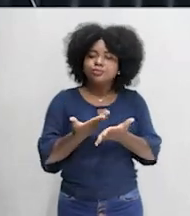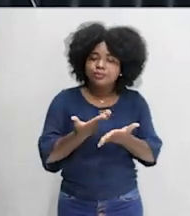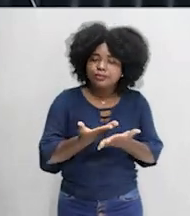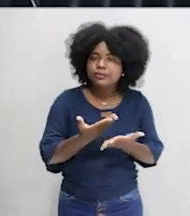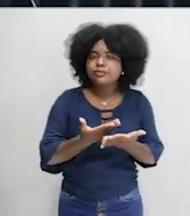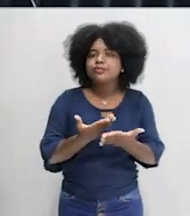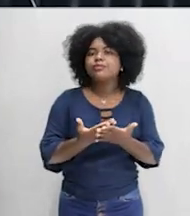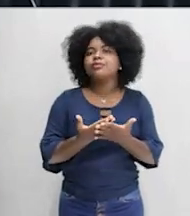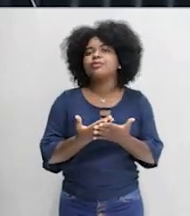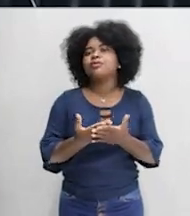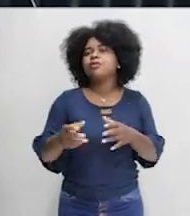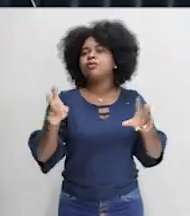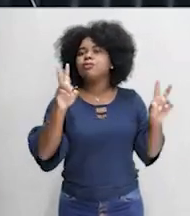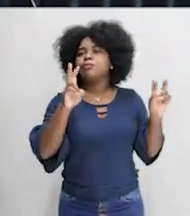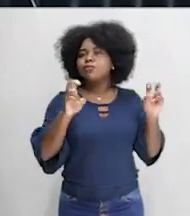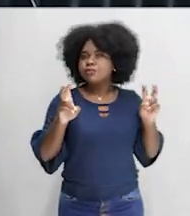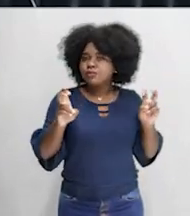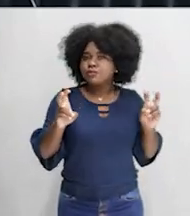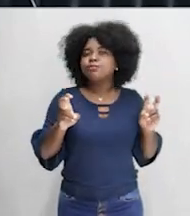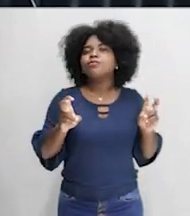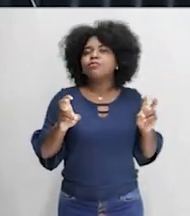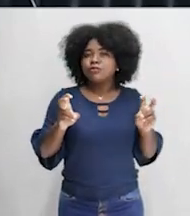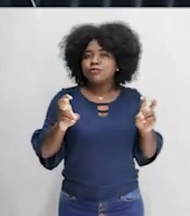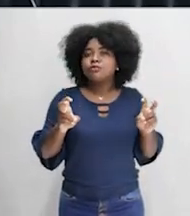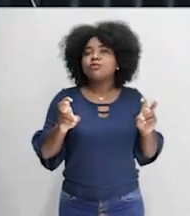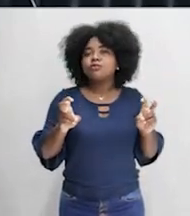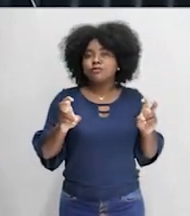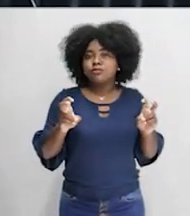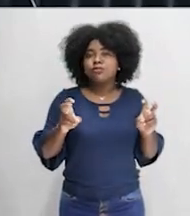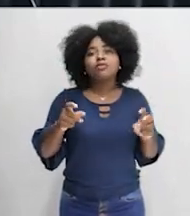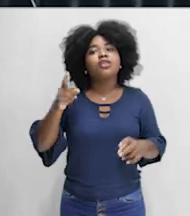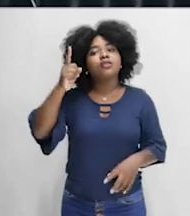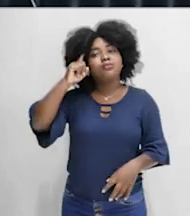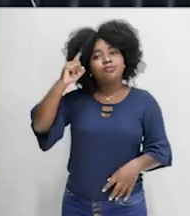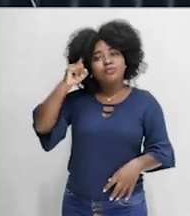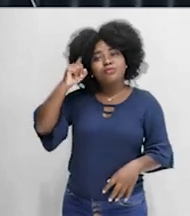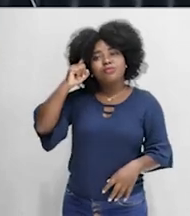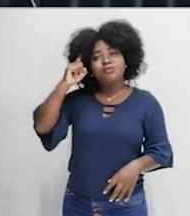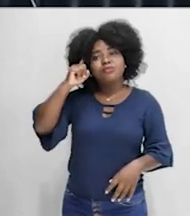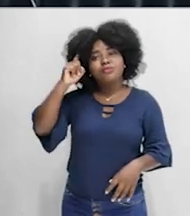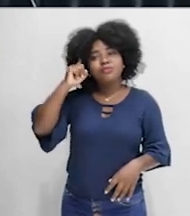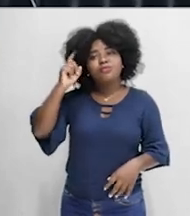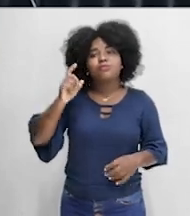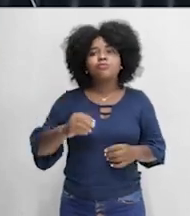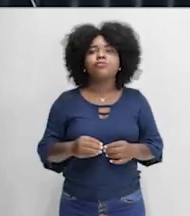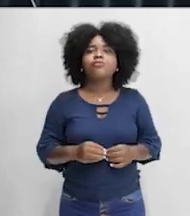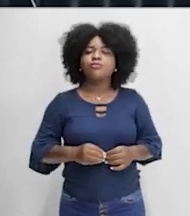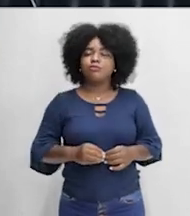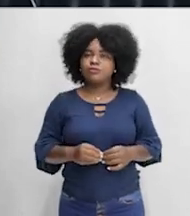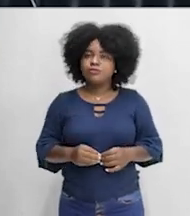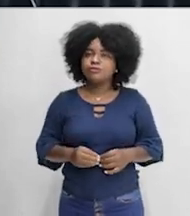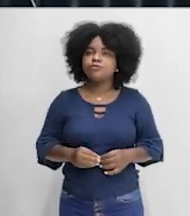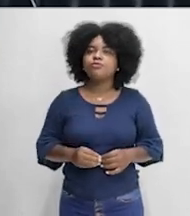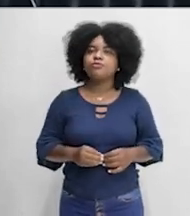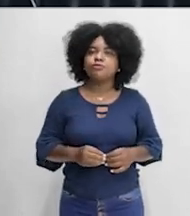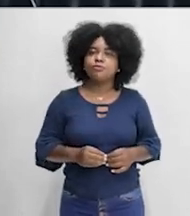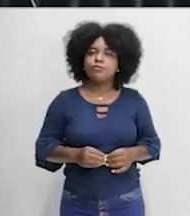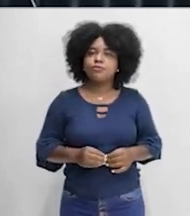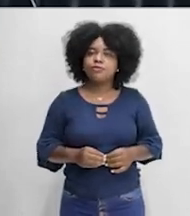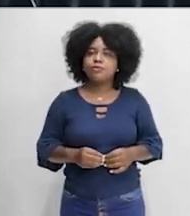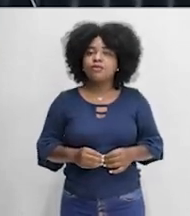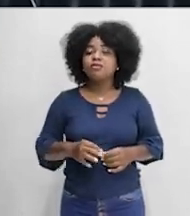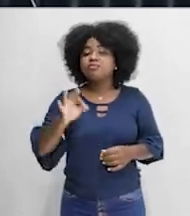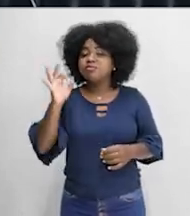sobre um assunto muito presente do nosso cotidiano, né? Muito presente aí na nossa atualidade, eu tenho certeza